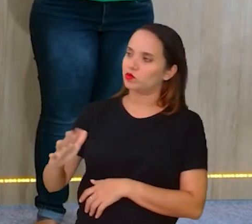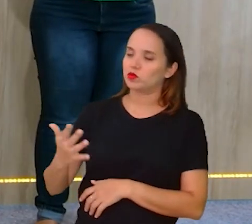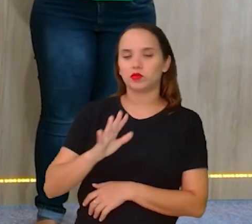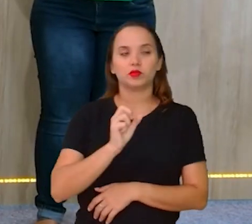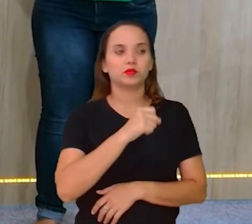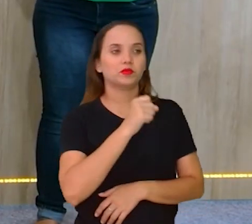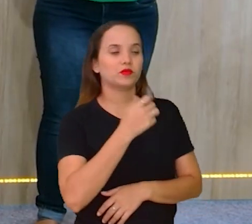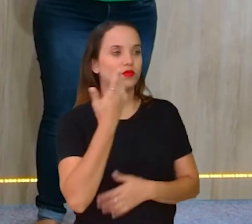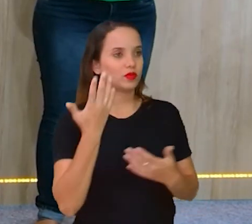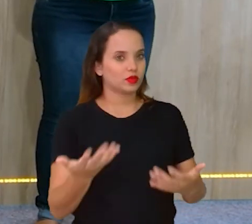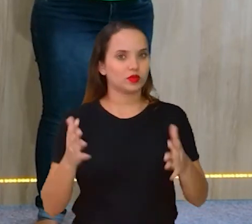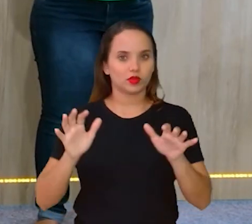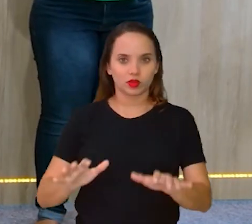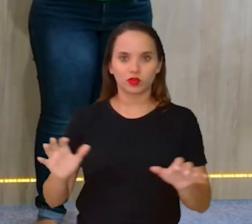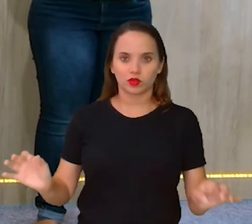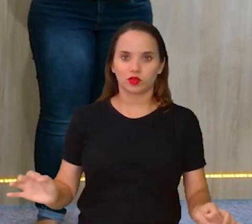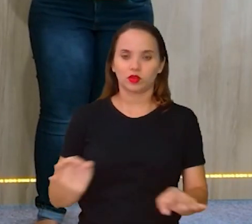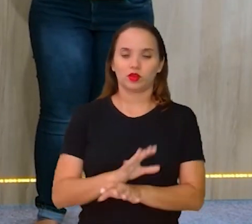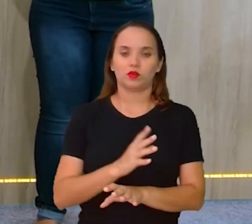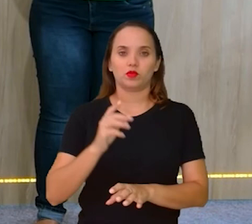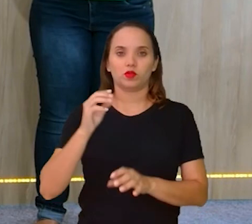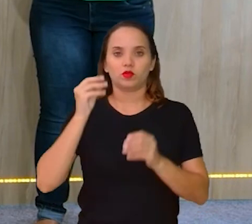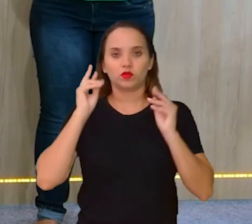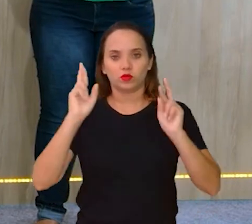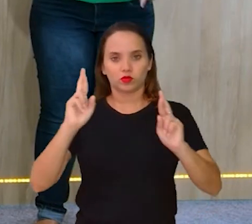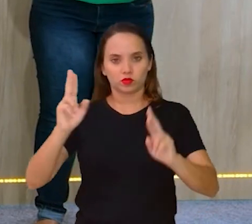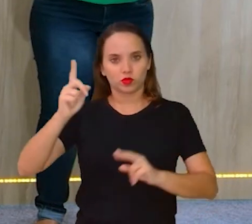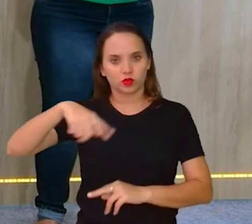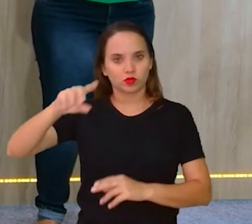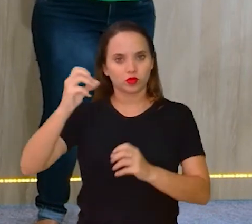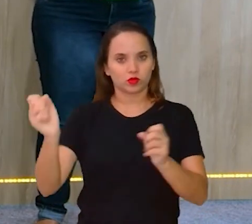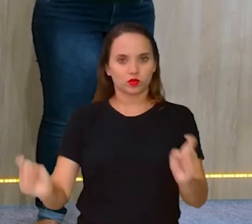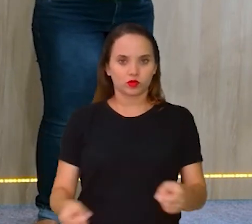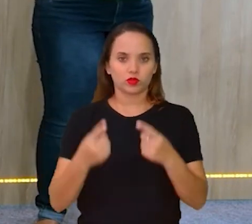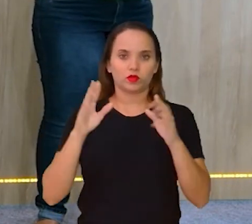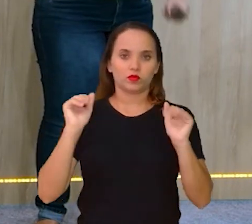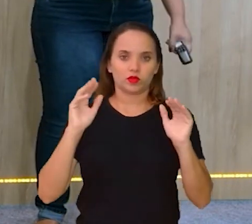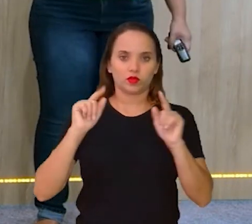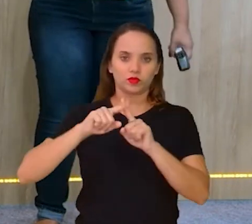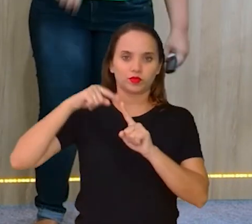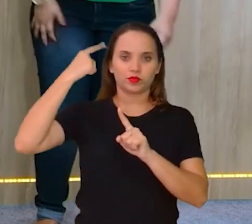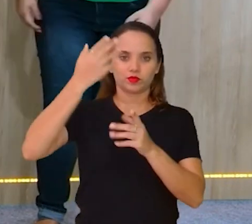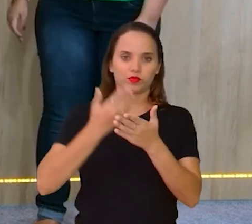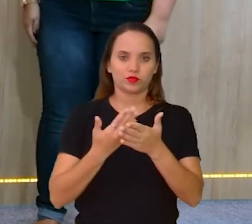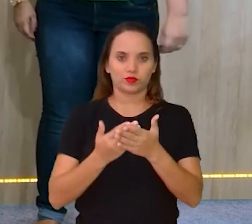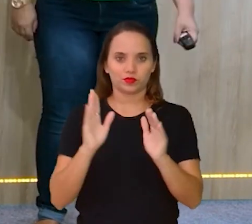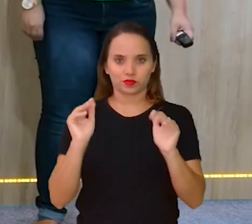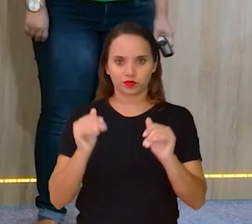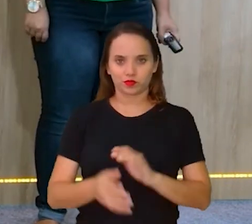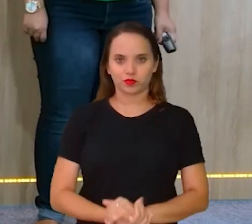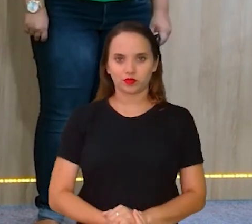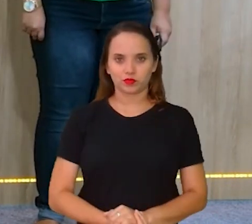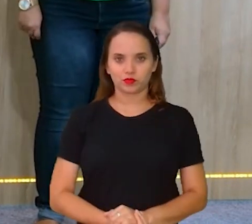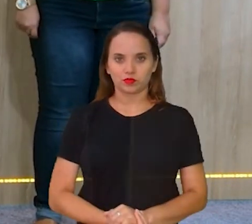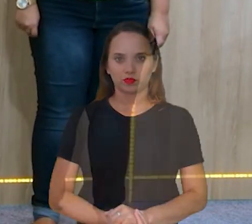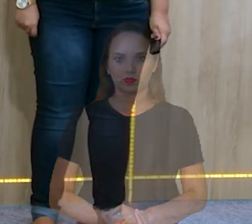E é isso, Tiago, a gente fica por aqui, tá bom, galera? Eu espero o desafio de vocês. Tchau e até a próxima aula! Tchau, tchau!